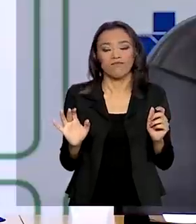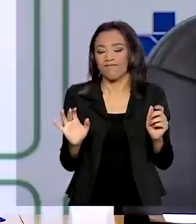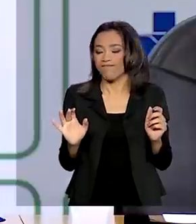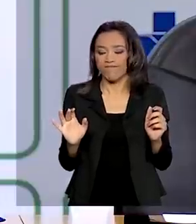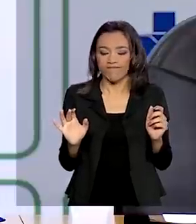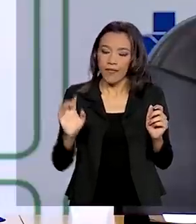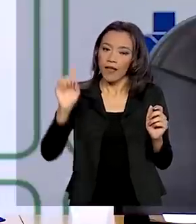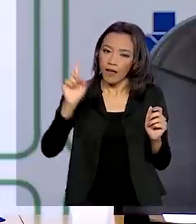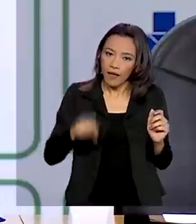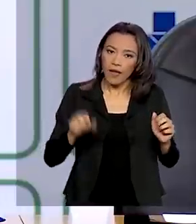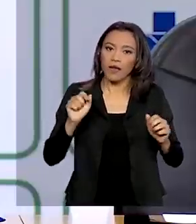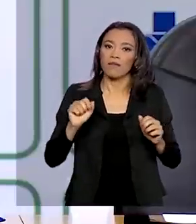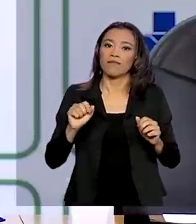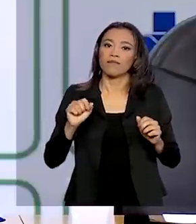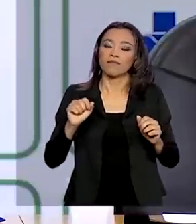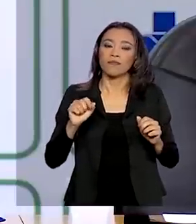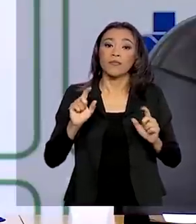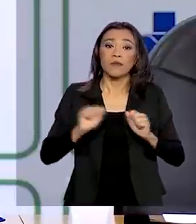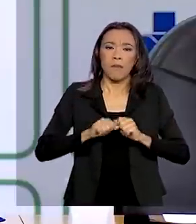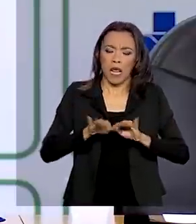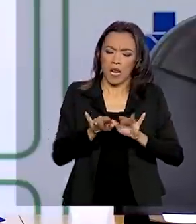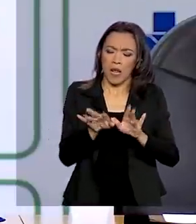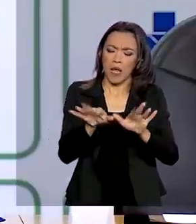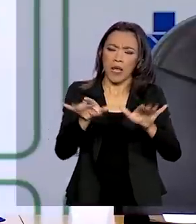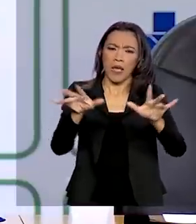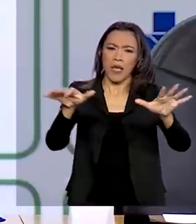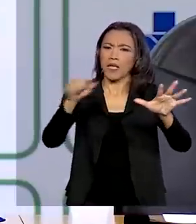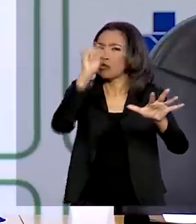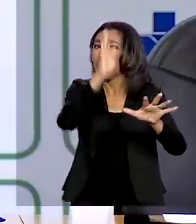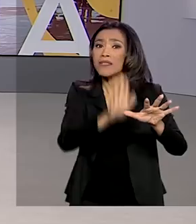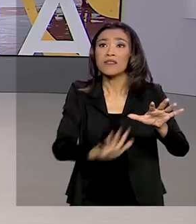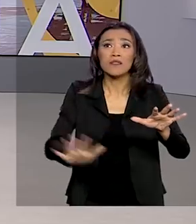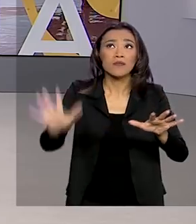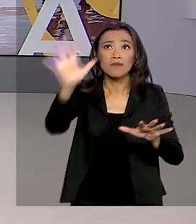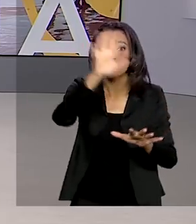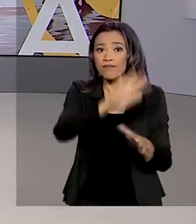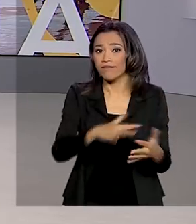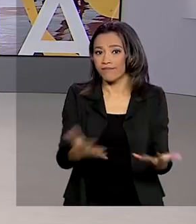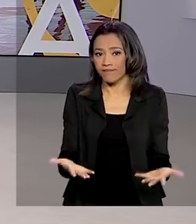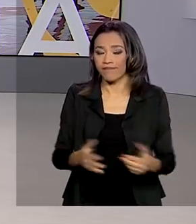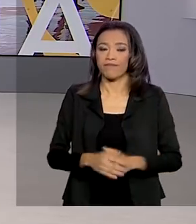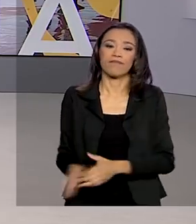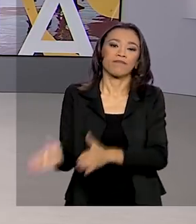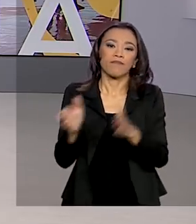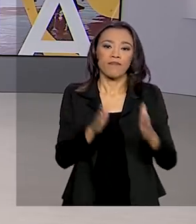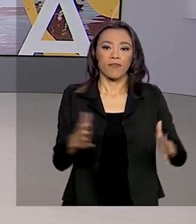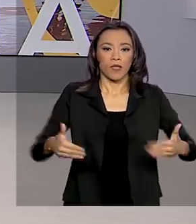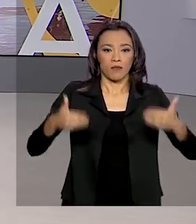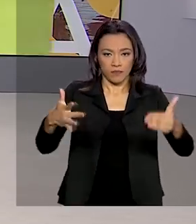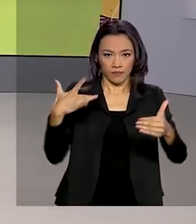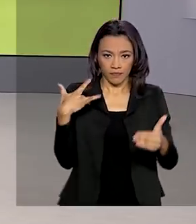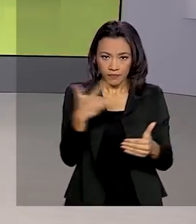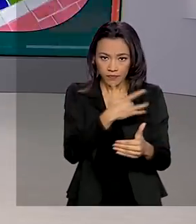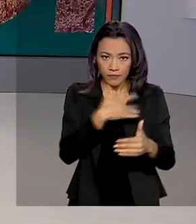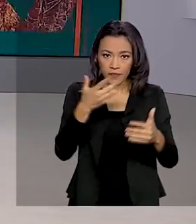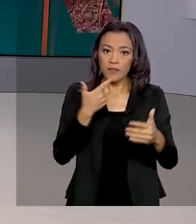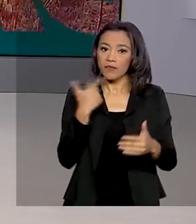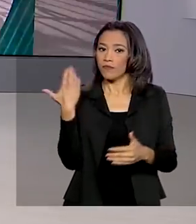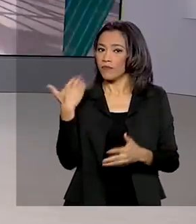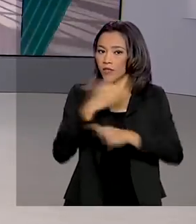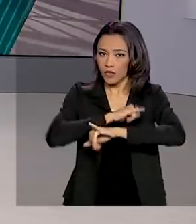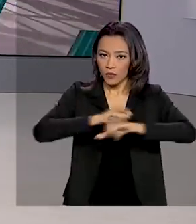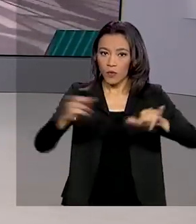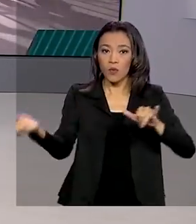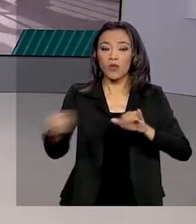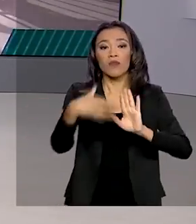É uma possível epidemia nacional. E o Ministério da Saúde divulgou um novo protocolo de